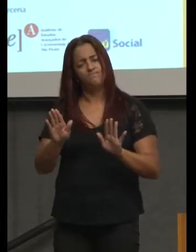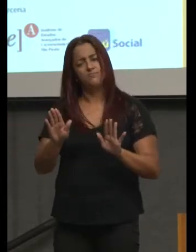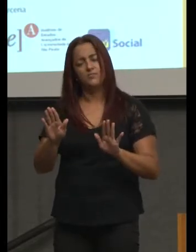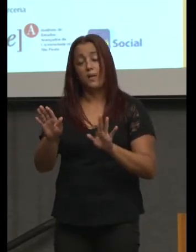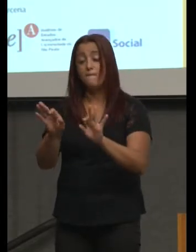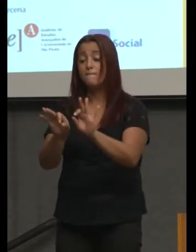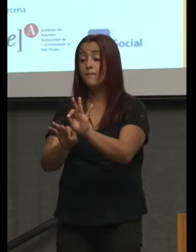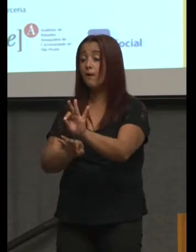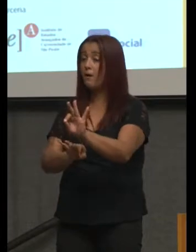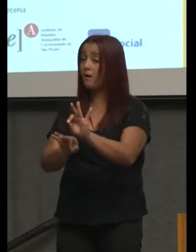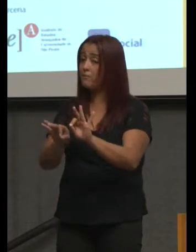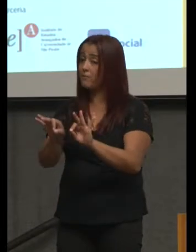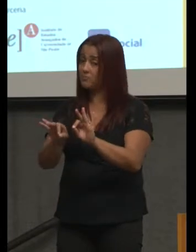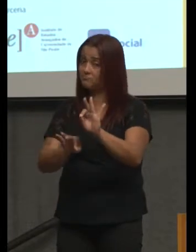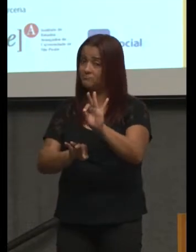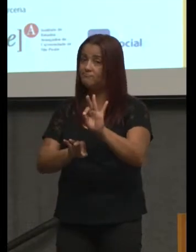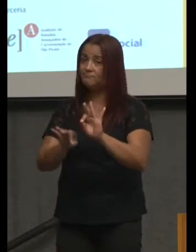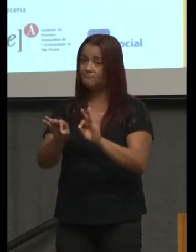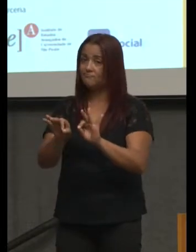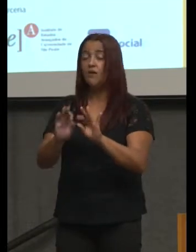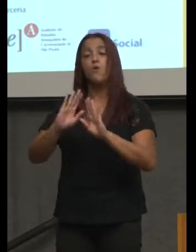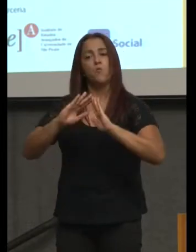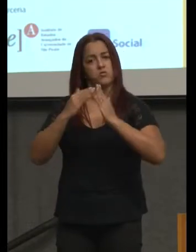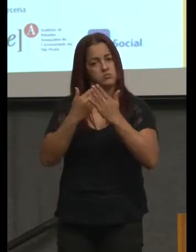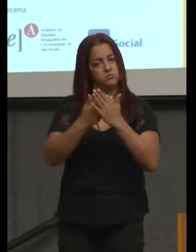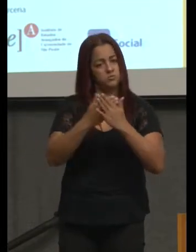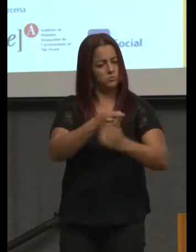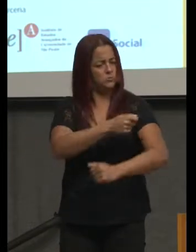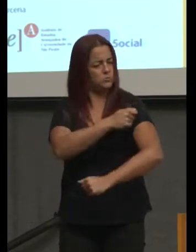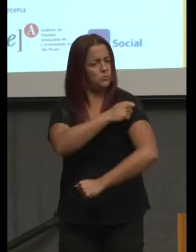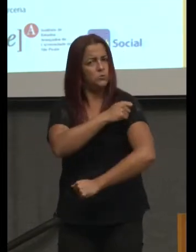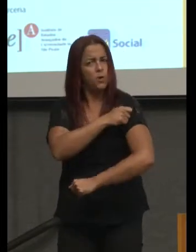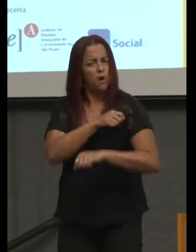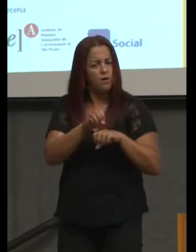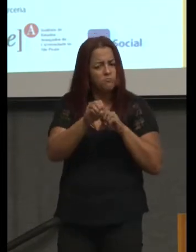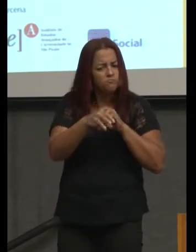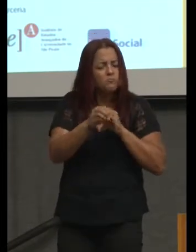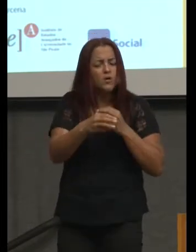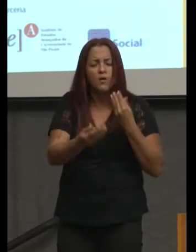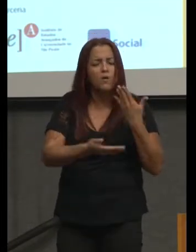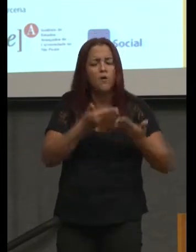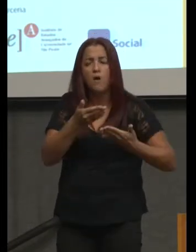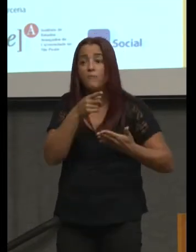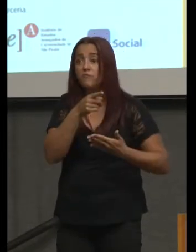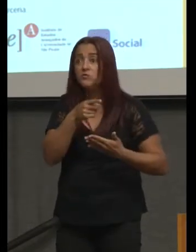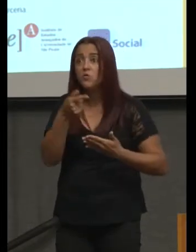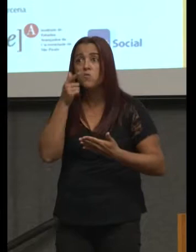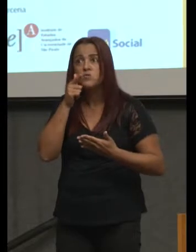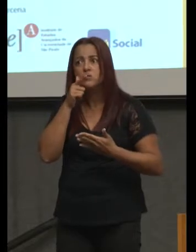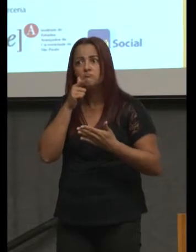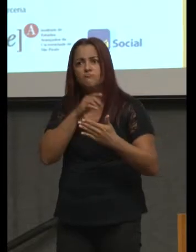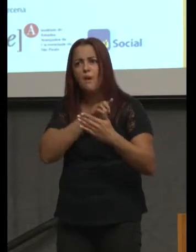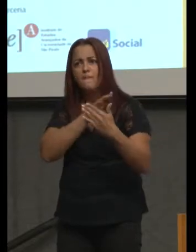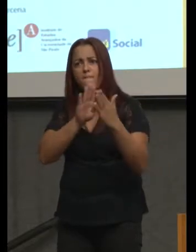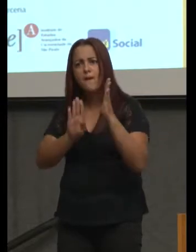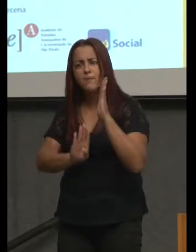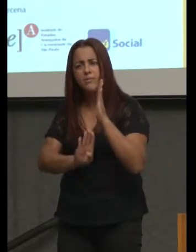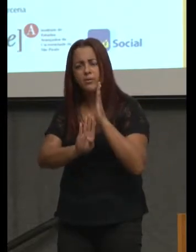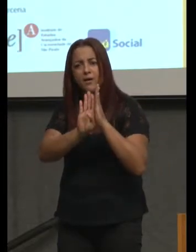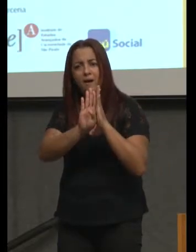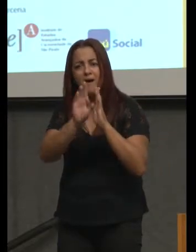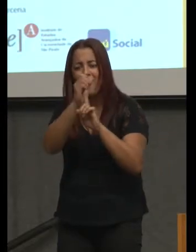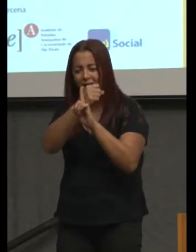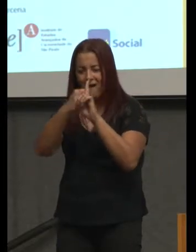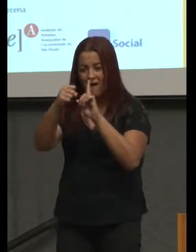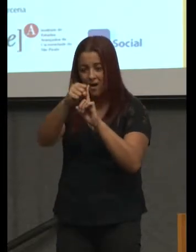preparar o estudante para olhar uma situação problema de alcance social, ético, etc., e se